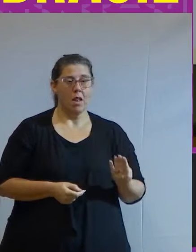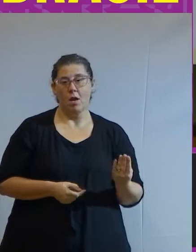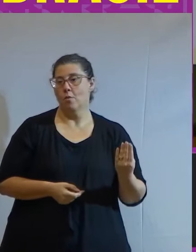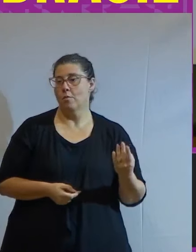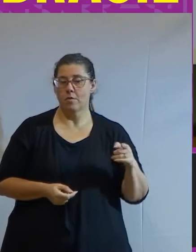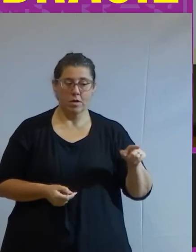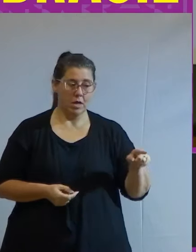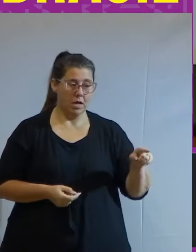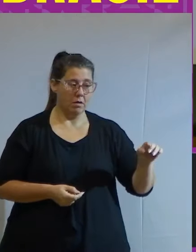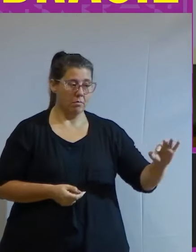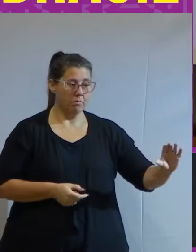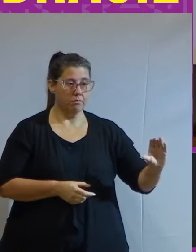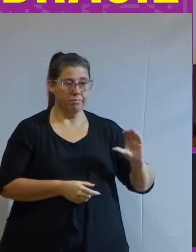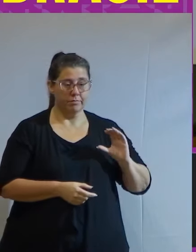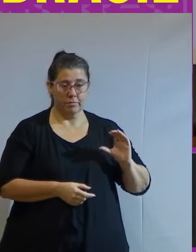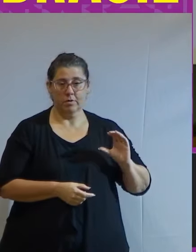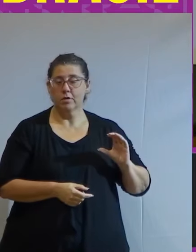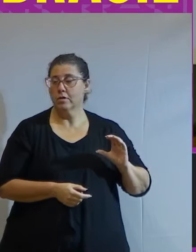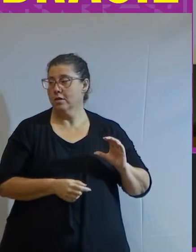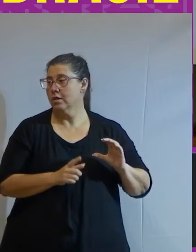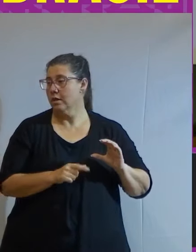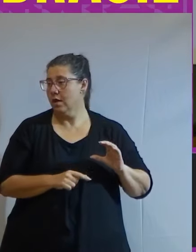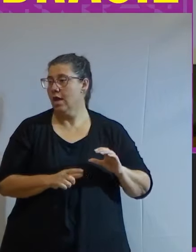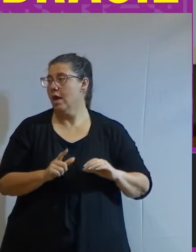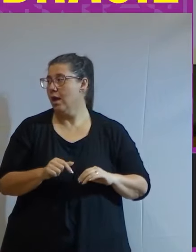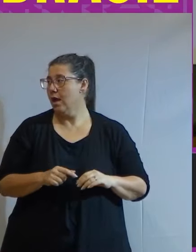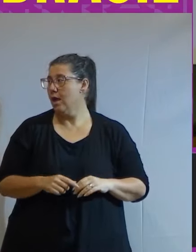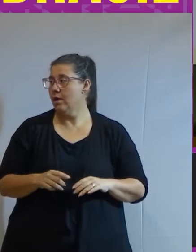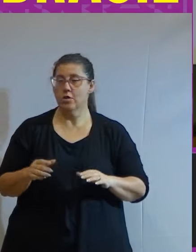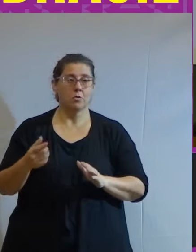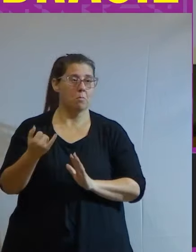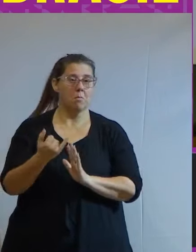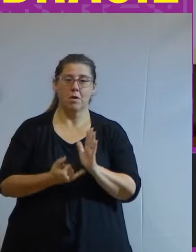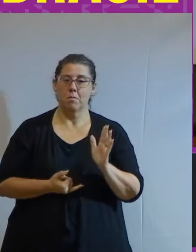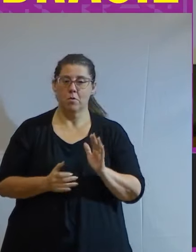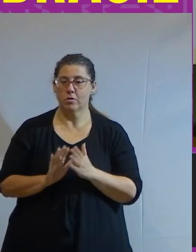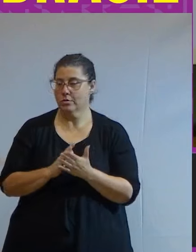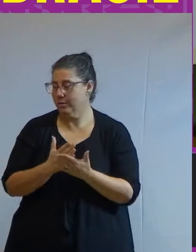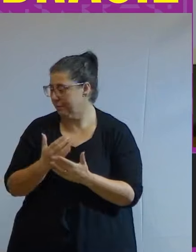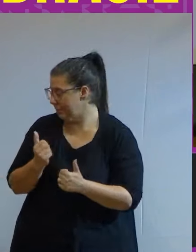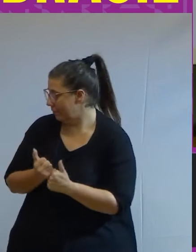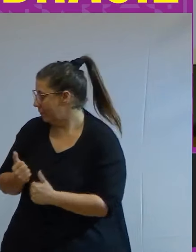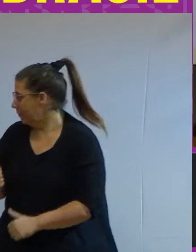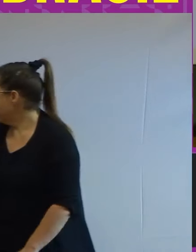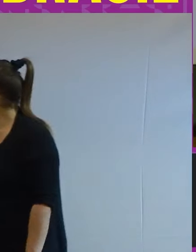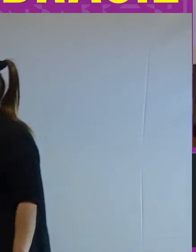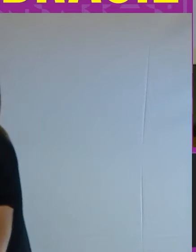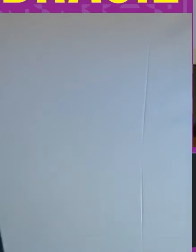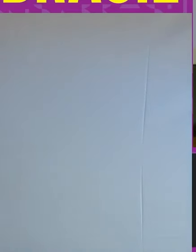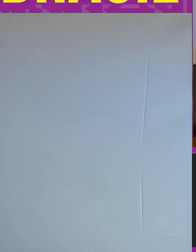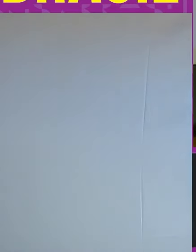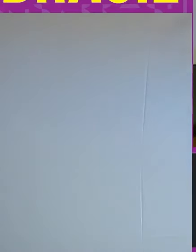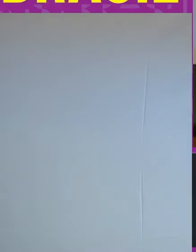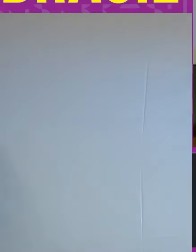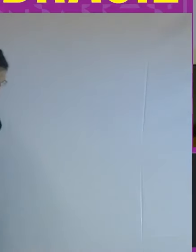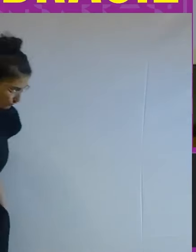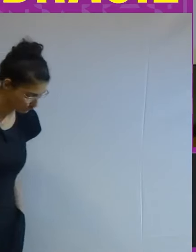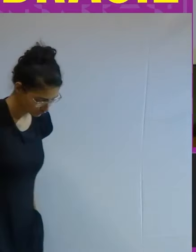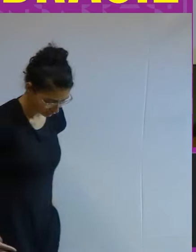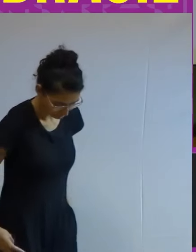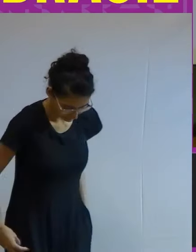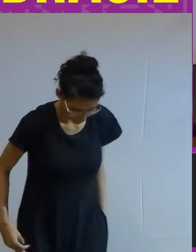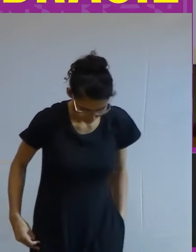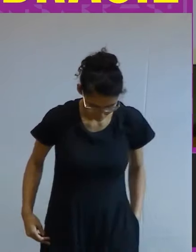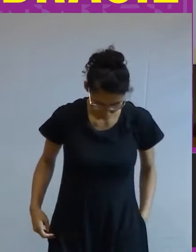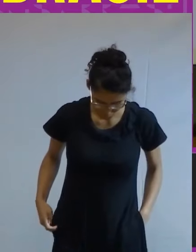pessoa que recebe um bilhão recebe dividendos e esses dividendos são isentos de imposto ah mas ele já paga imposto a partir